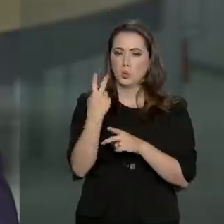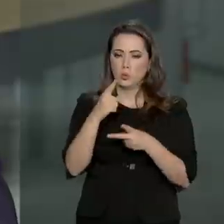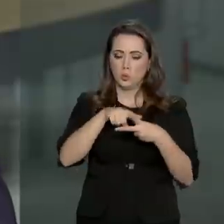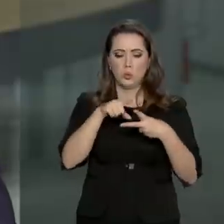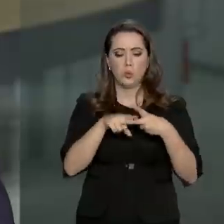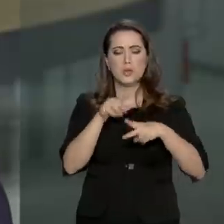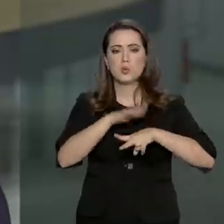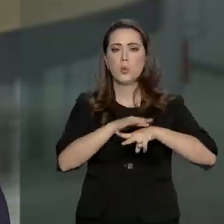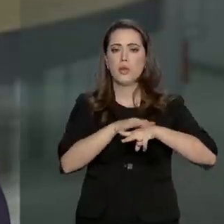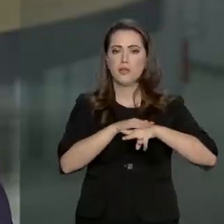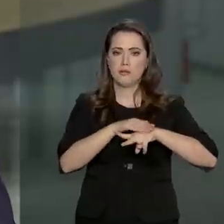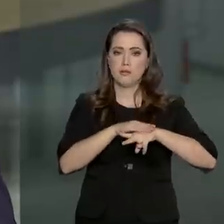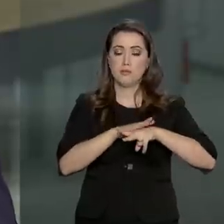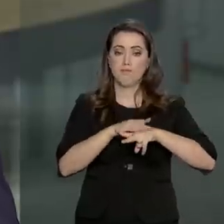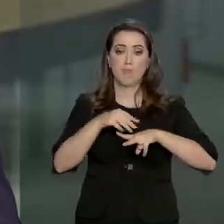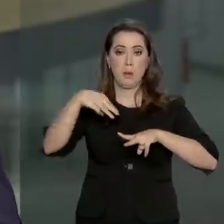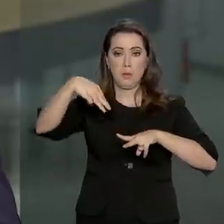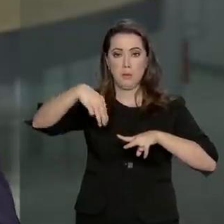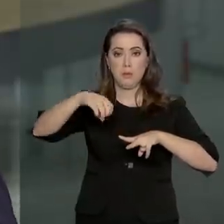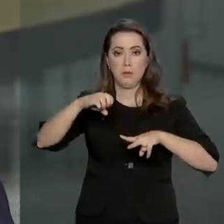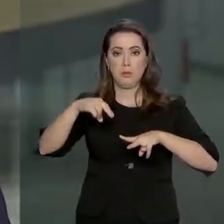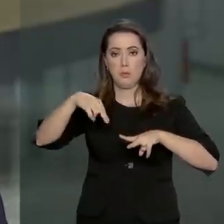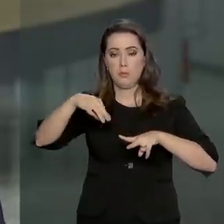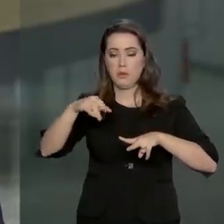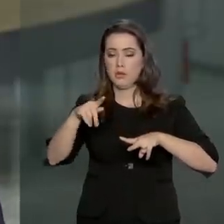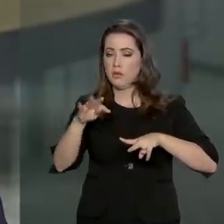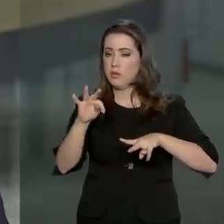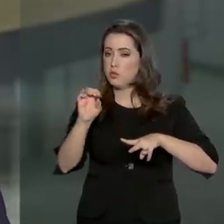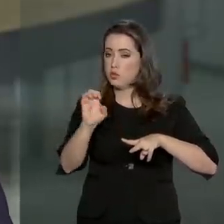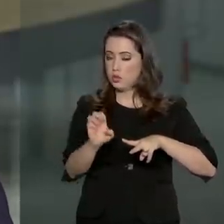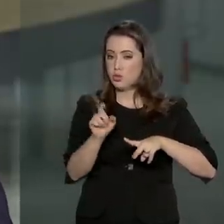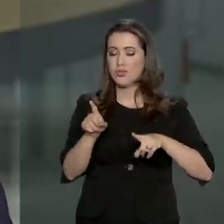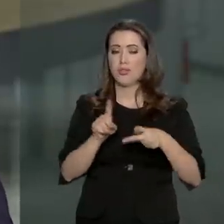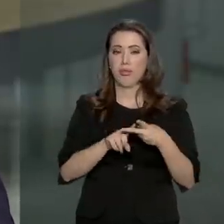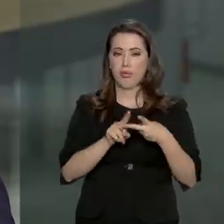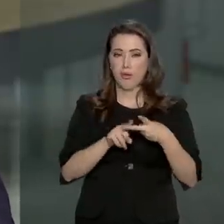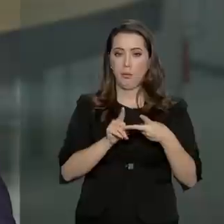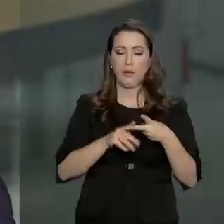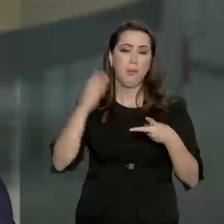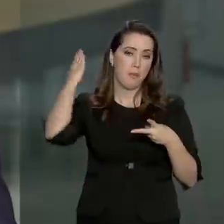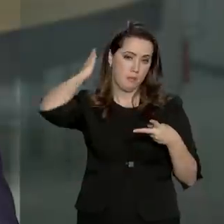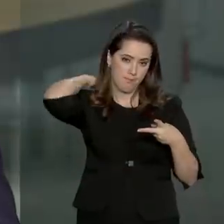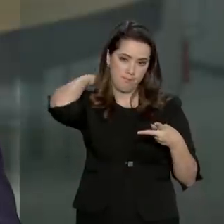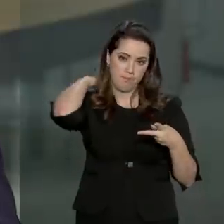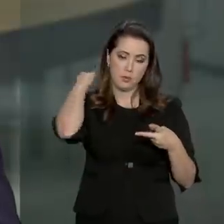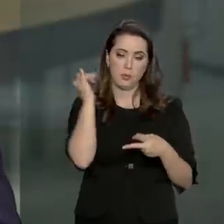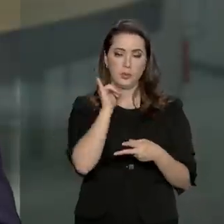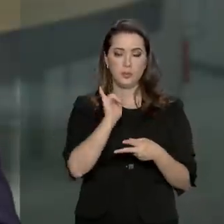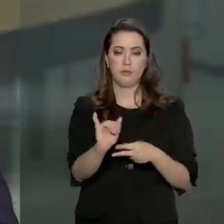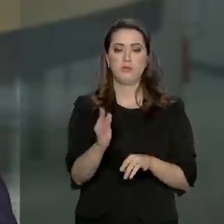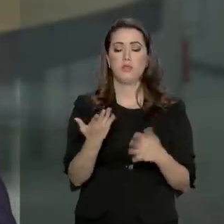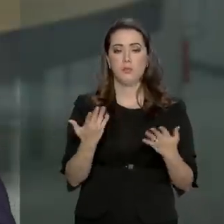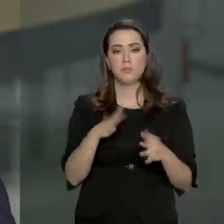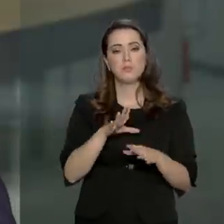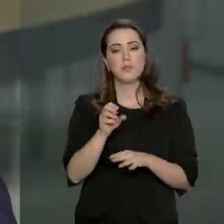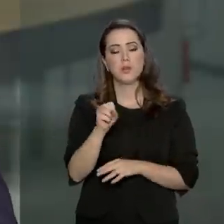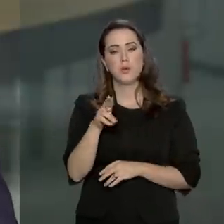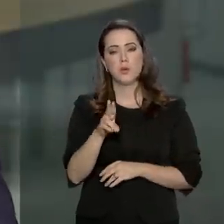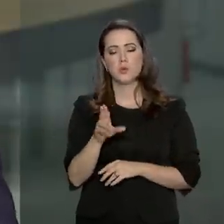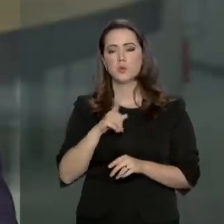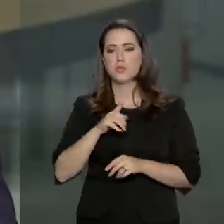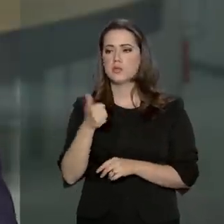O governo federal ampliou a oferta dessas vacinas no Sistema Único de Saúde, o SUS, que terá um prazo de